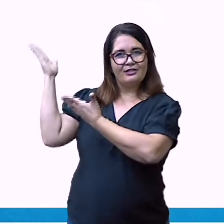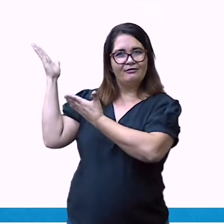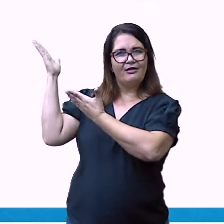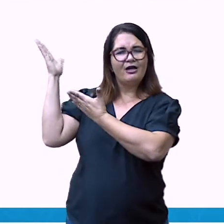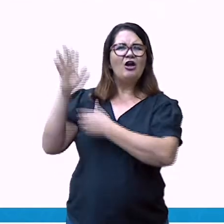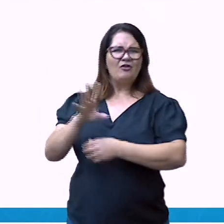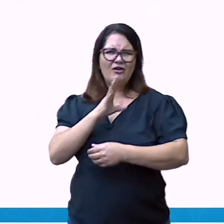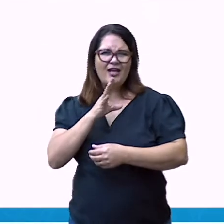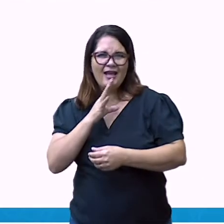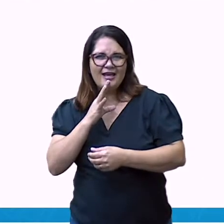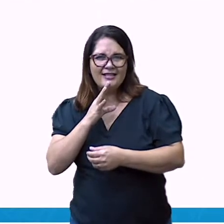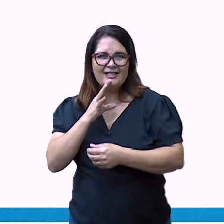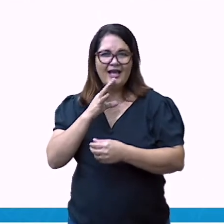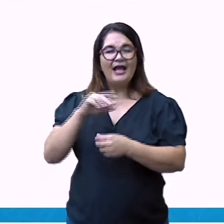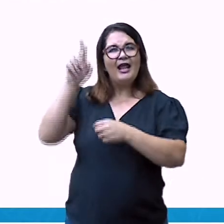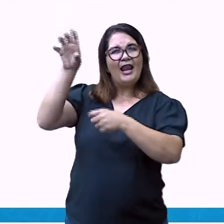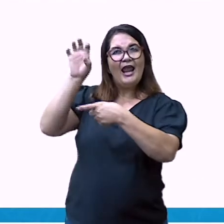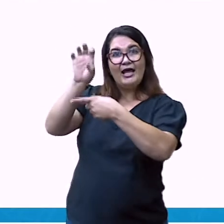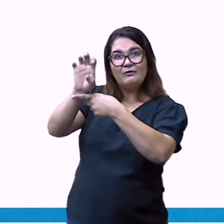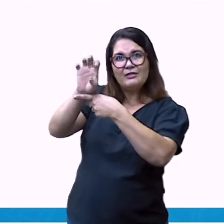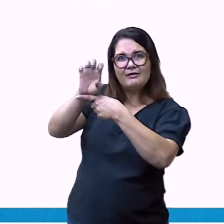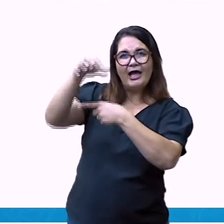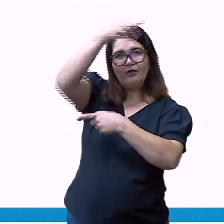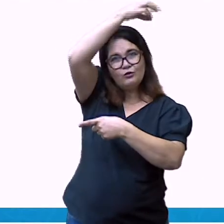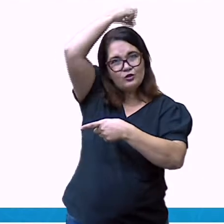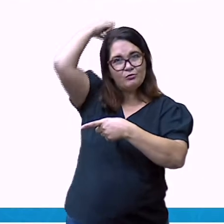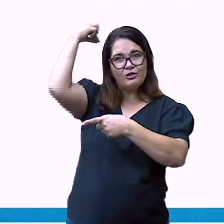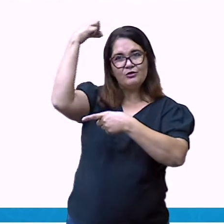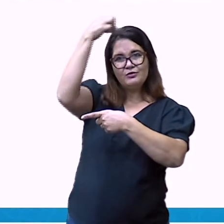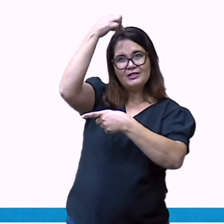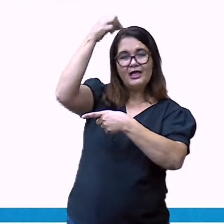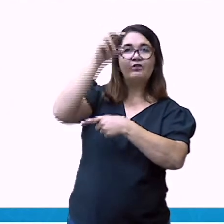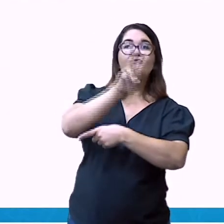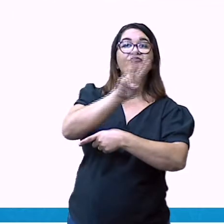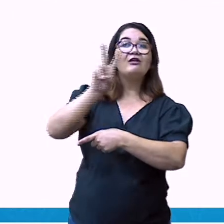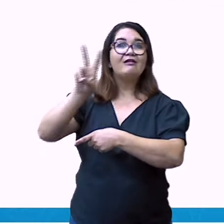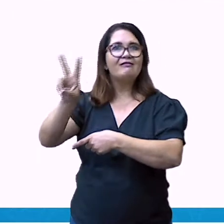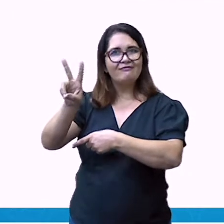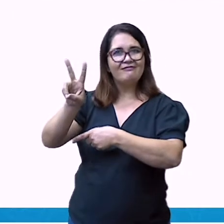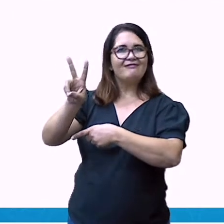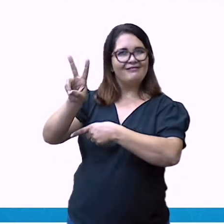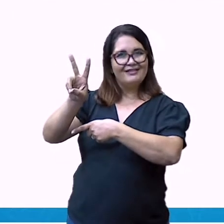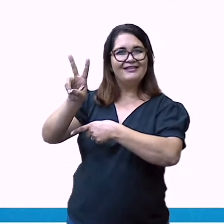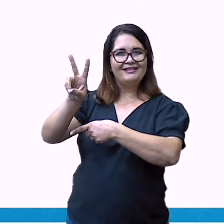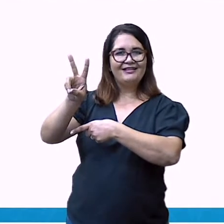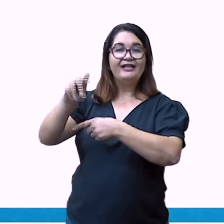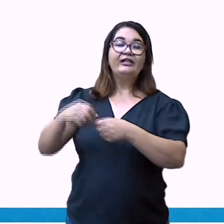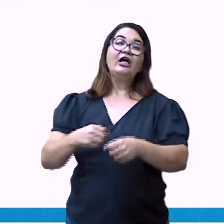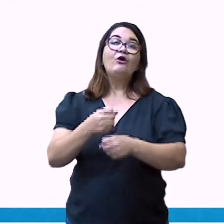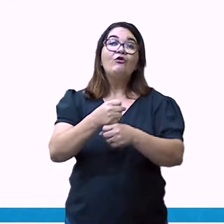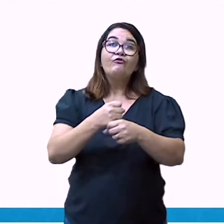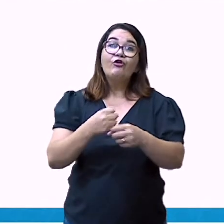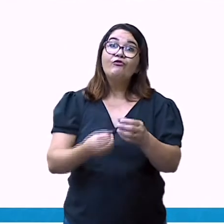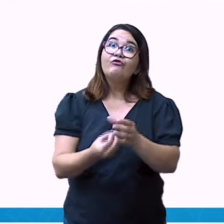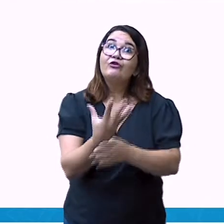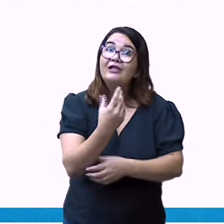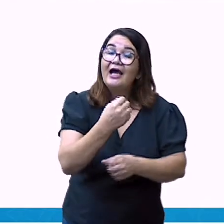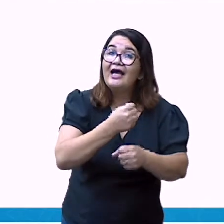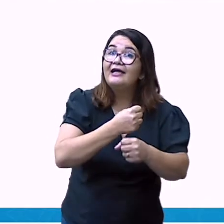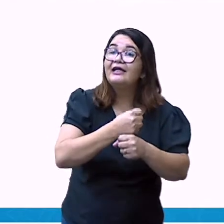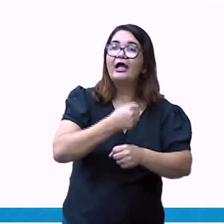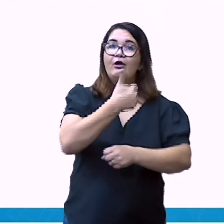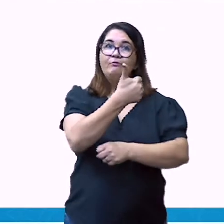É o mais antigo município do Espírito Santo. Foi fundada em 23 de maio de